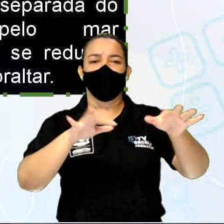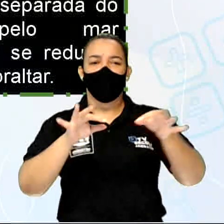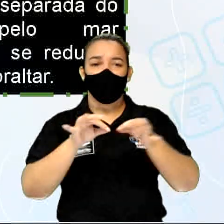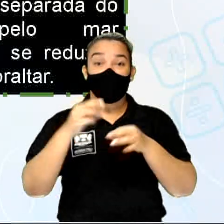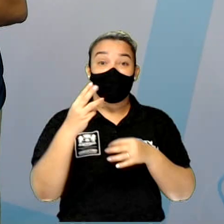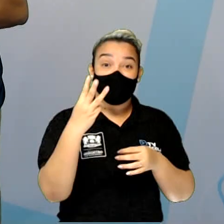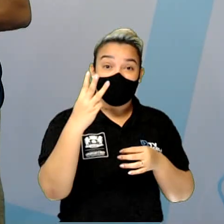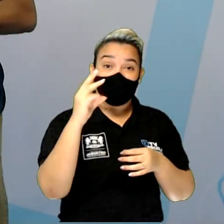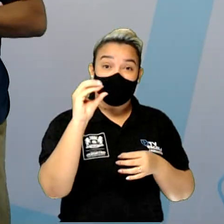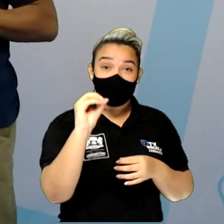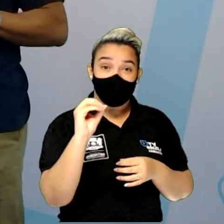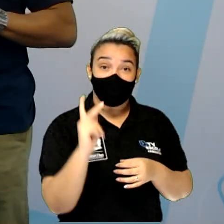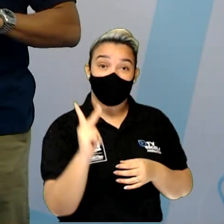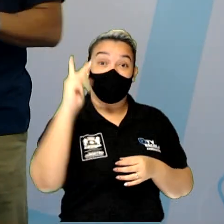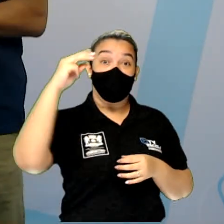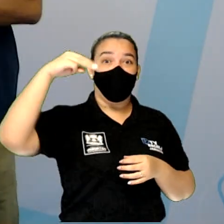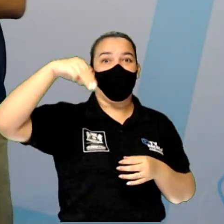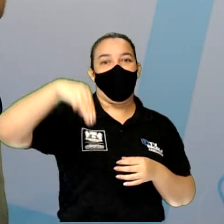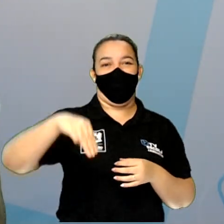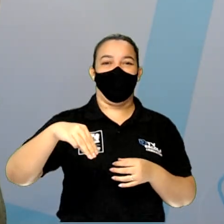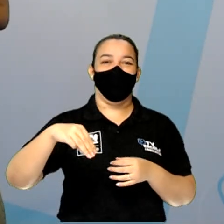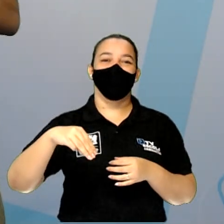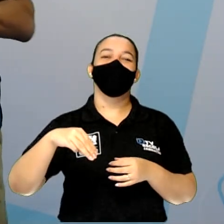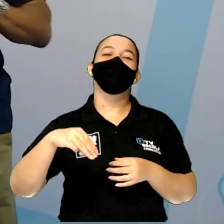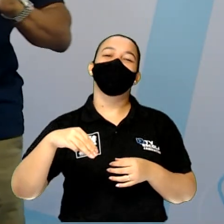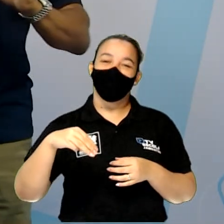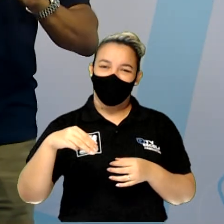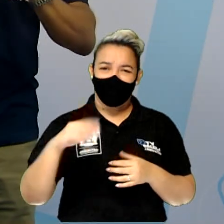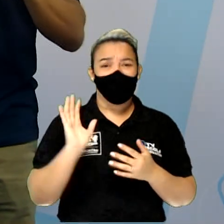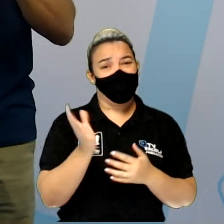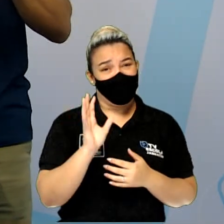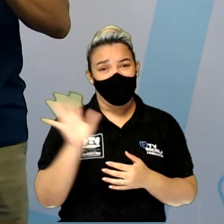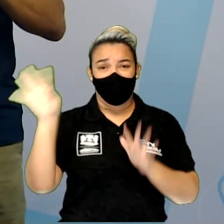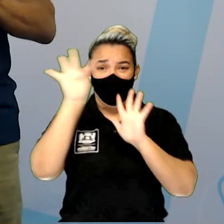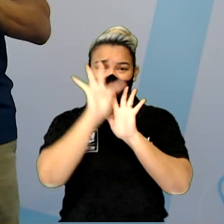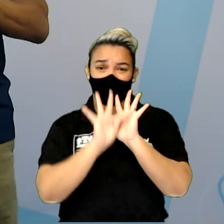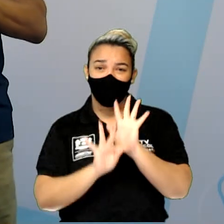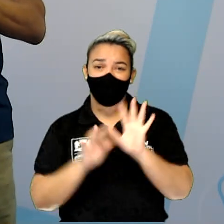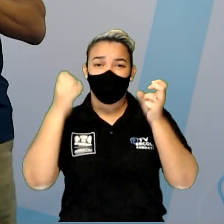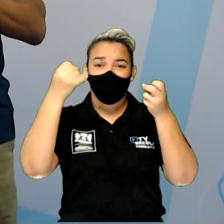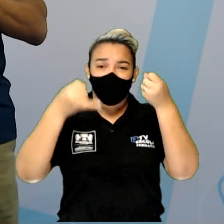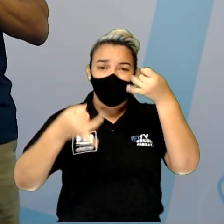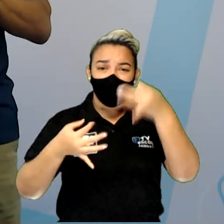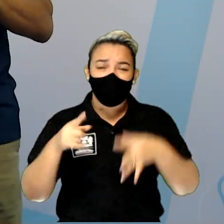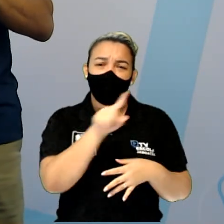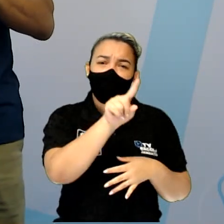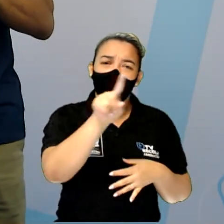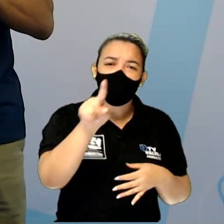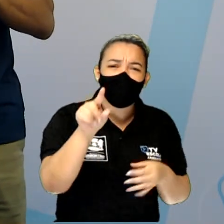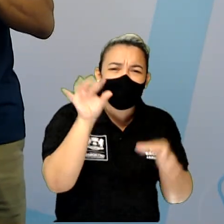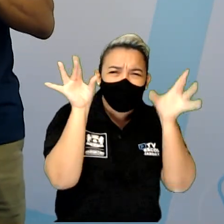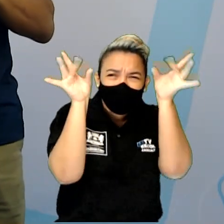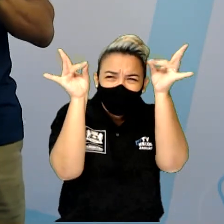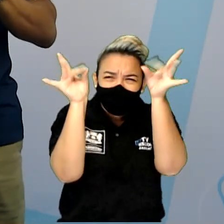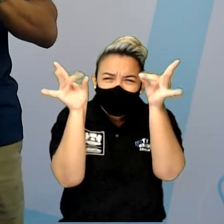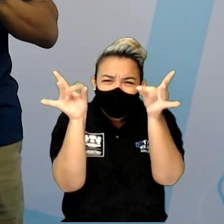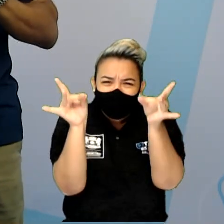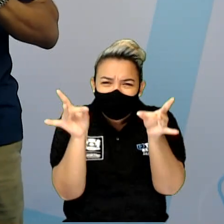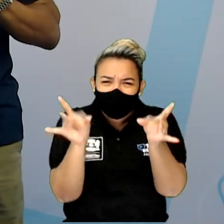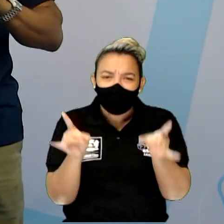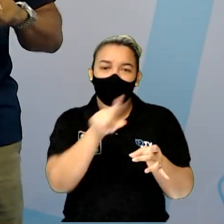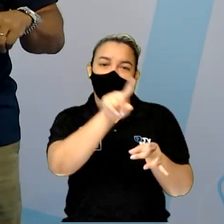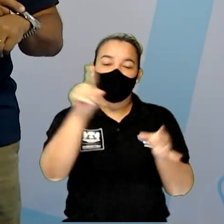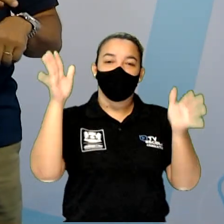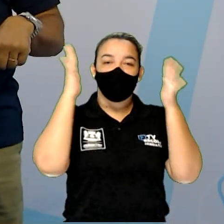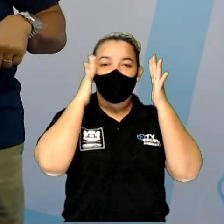quilômetros do Estreito de Gibraltar. Isso aí, por si, já está bem explicado. A gente procurou colocar para vocês, tudo muito bem mastigadinho. Tá